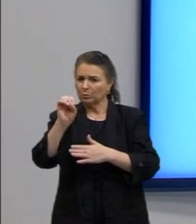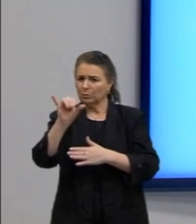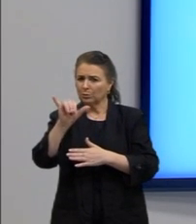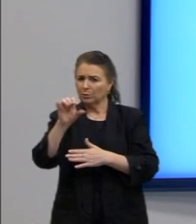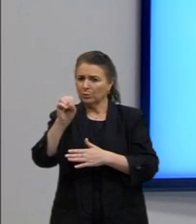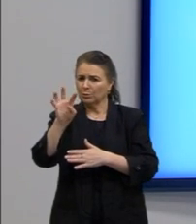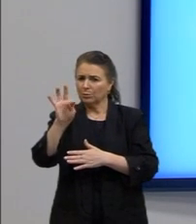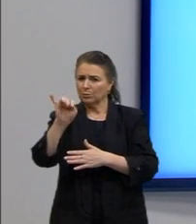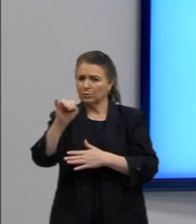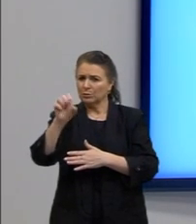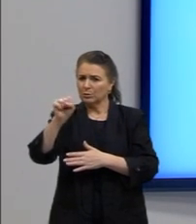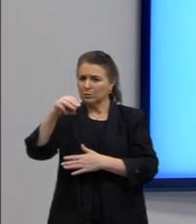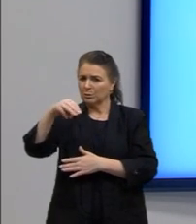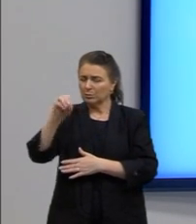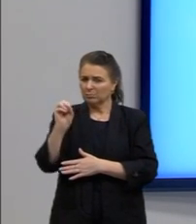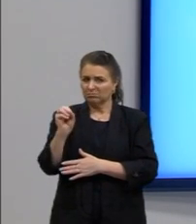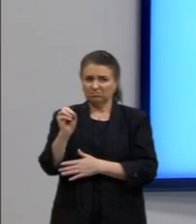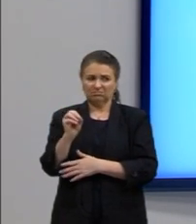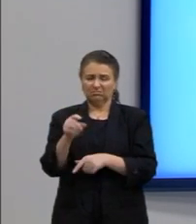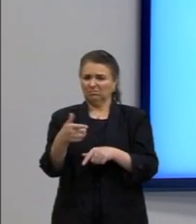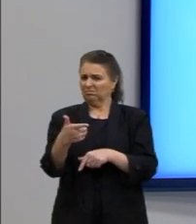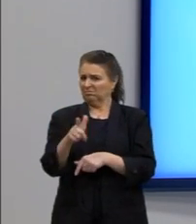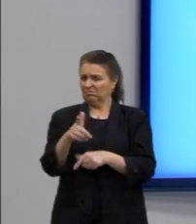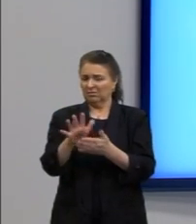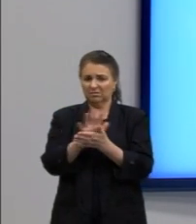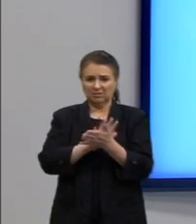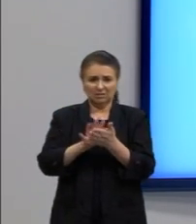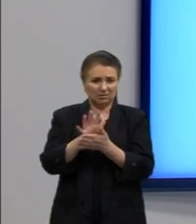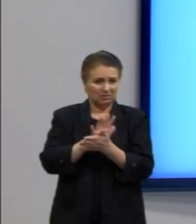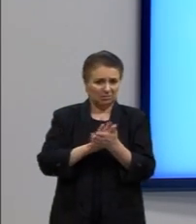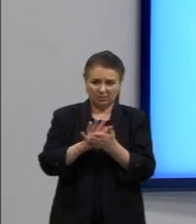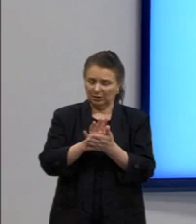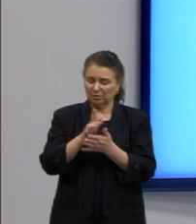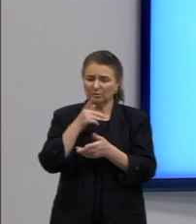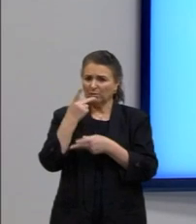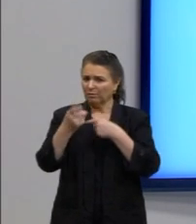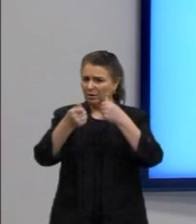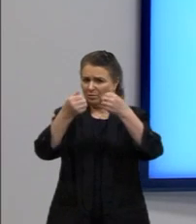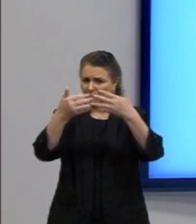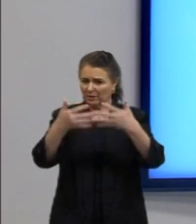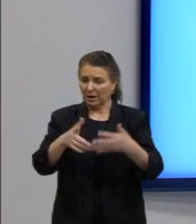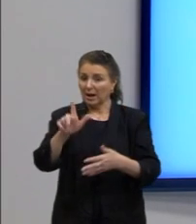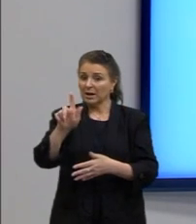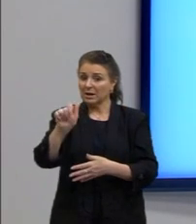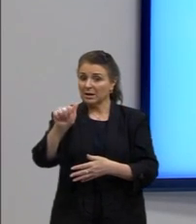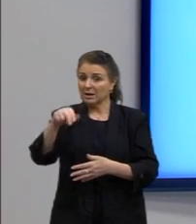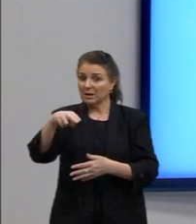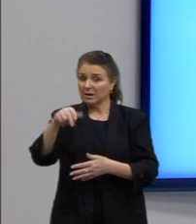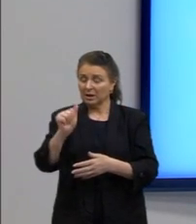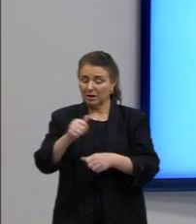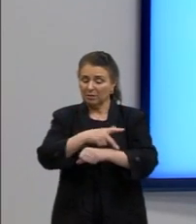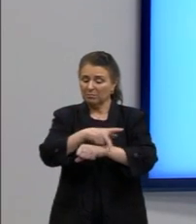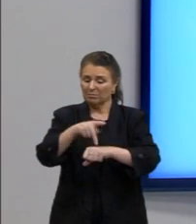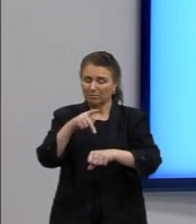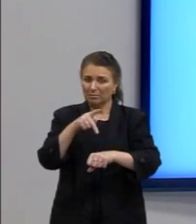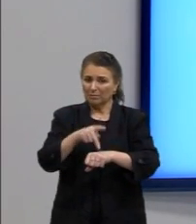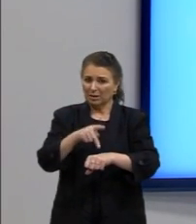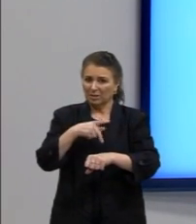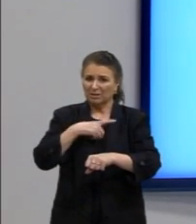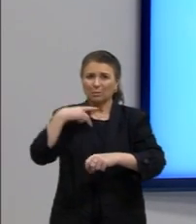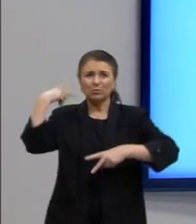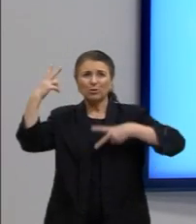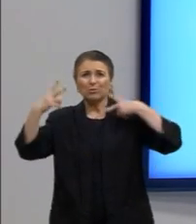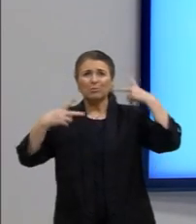pensamento da indústria. Aliás, nem fala em indústria. Gana tem uma questão relacionada à poluição,